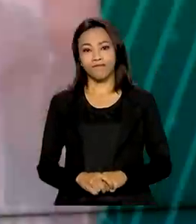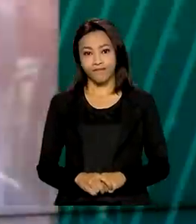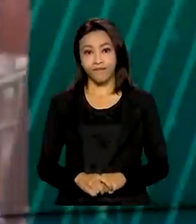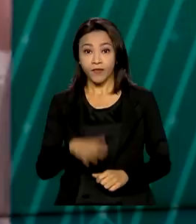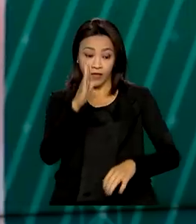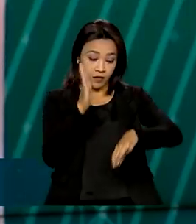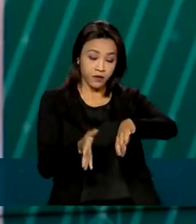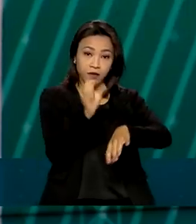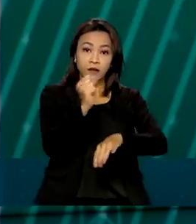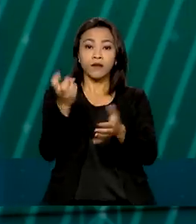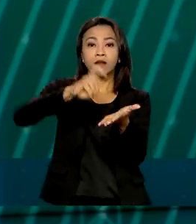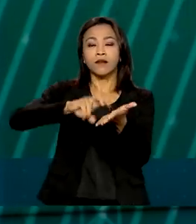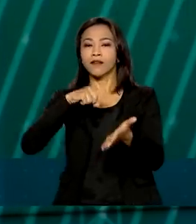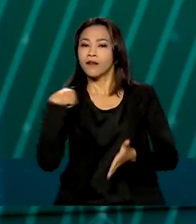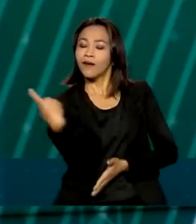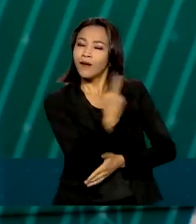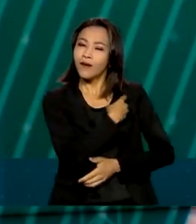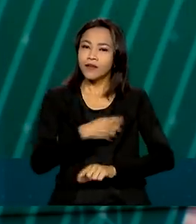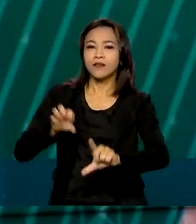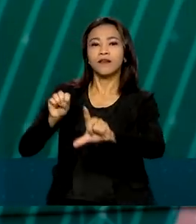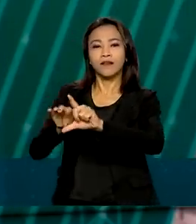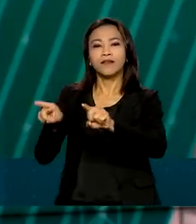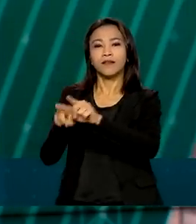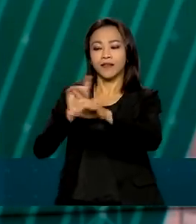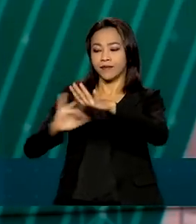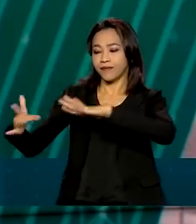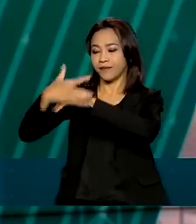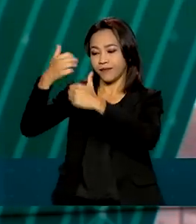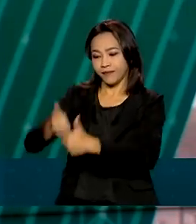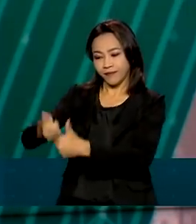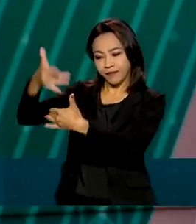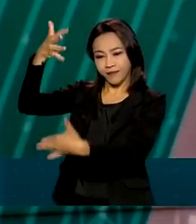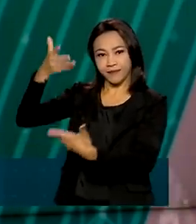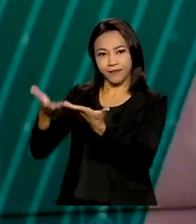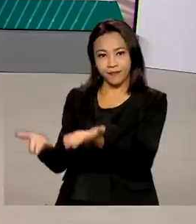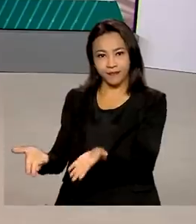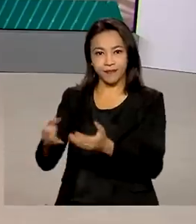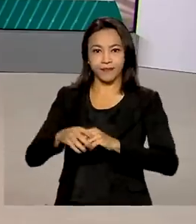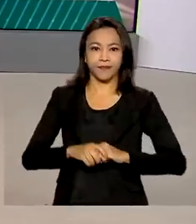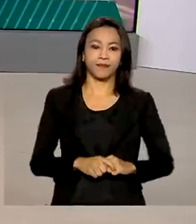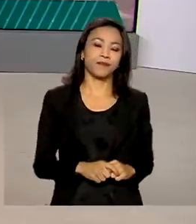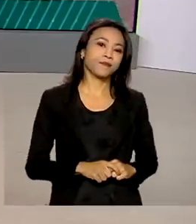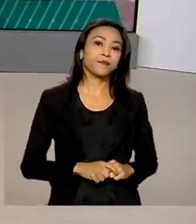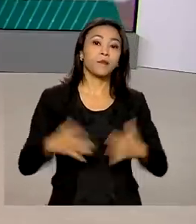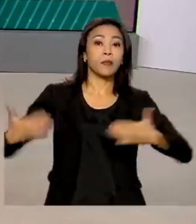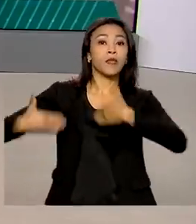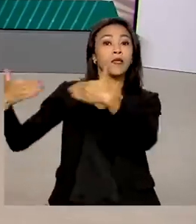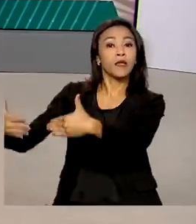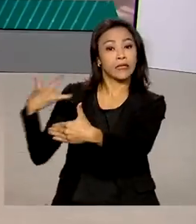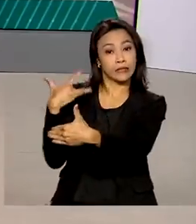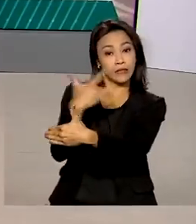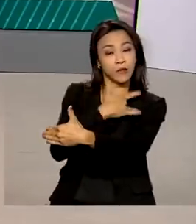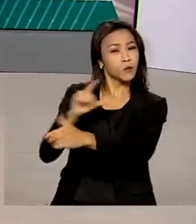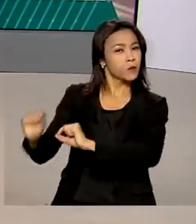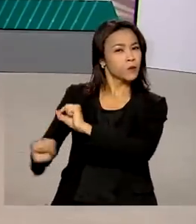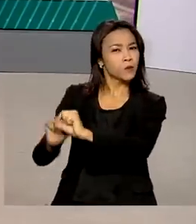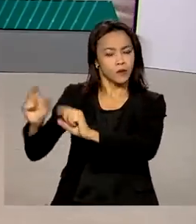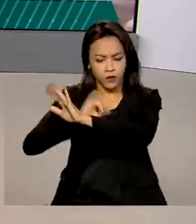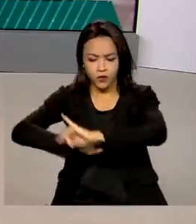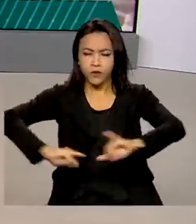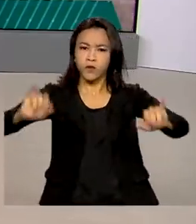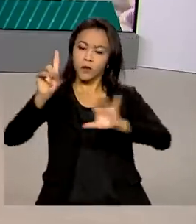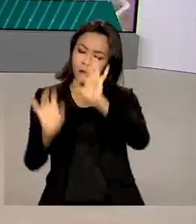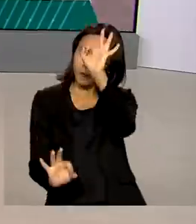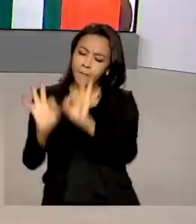Oito horas da manhã, estamos ao vivo também pelas redes sociais. O Ministério da Saúde lançou o plano de